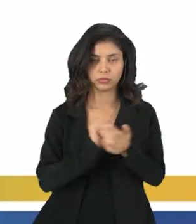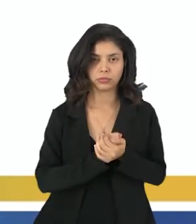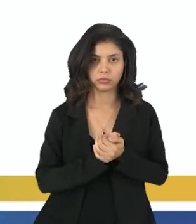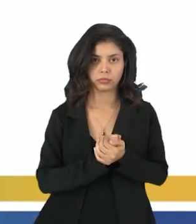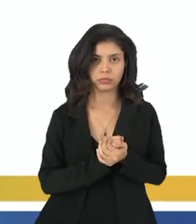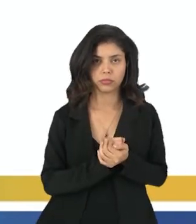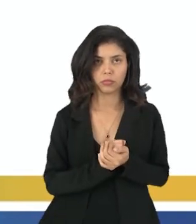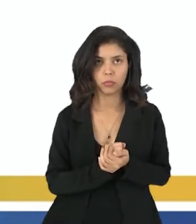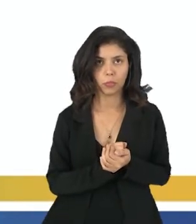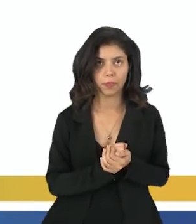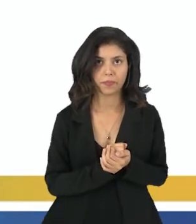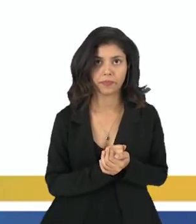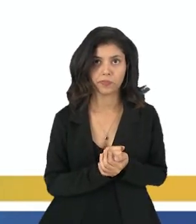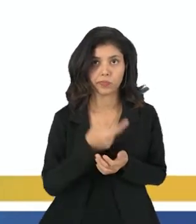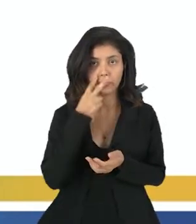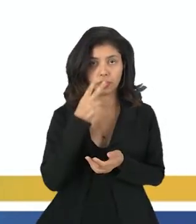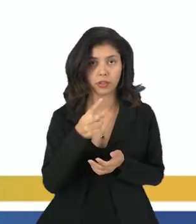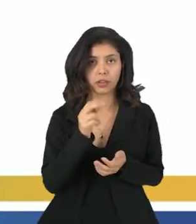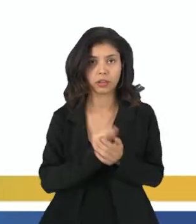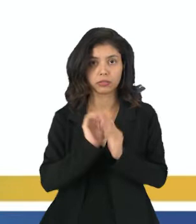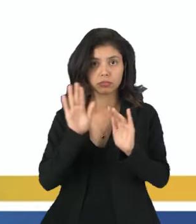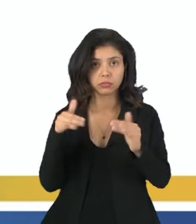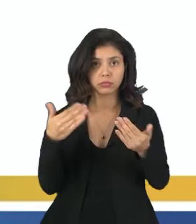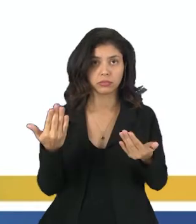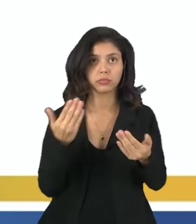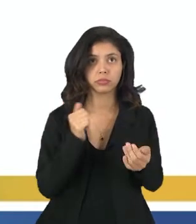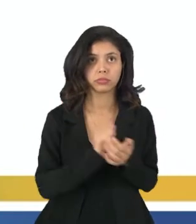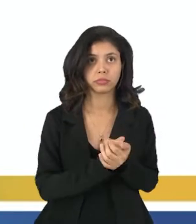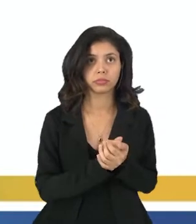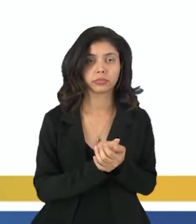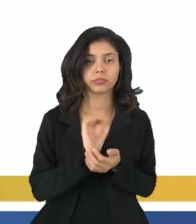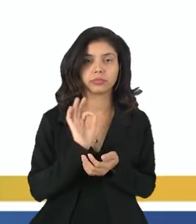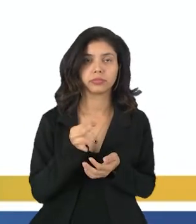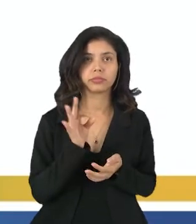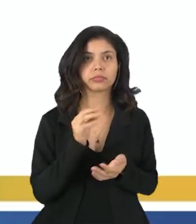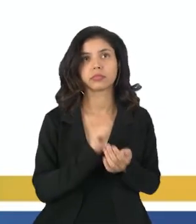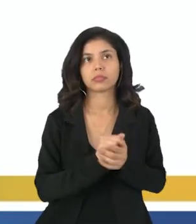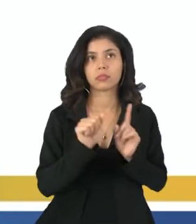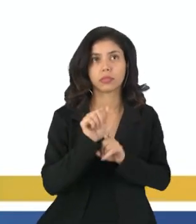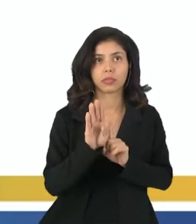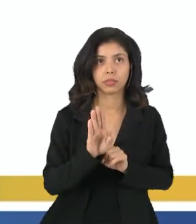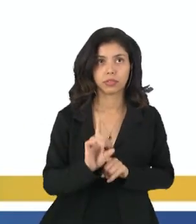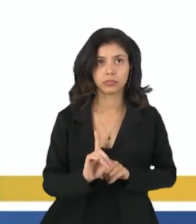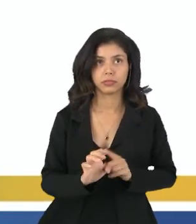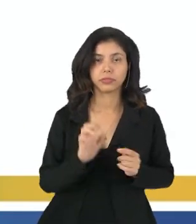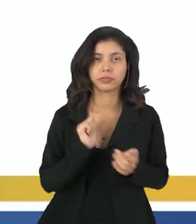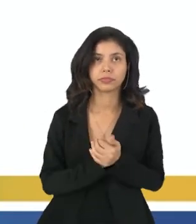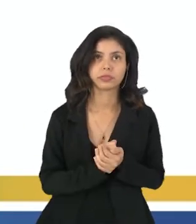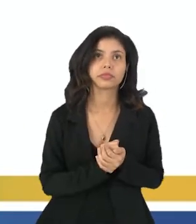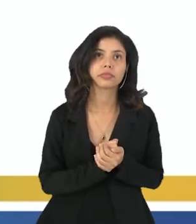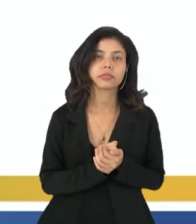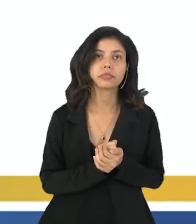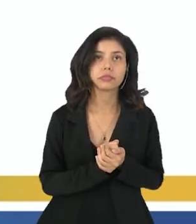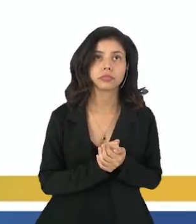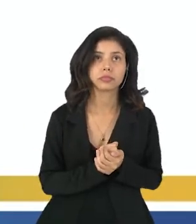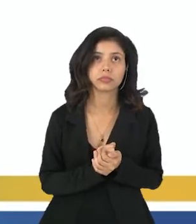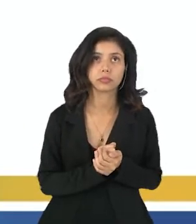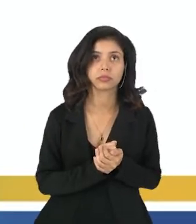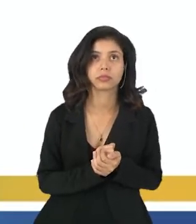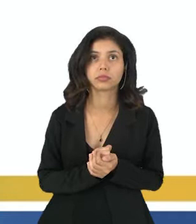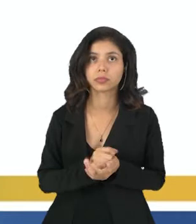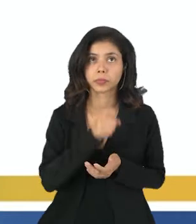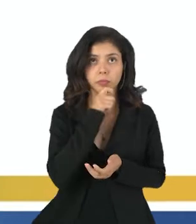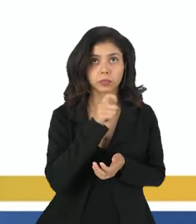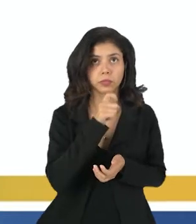para ver qual é a alternativa correta, né? Se é A, B, C, E, D ou R. Então vamos lá. Está